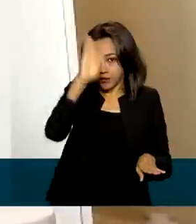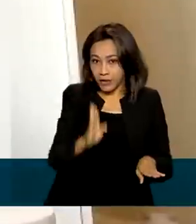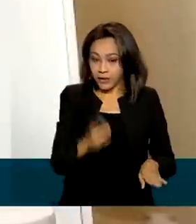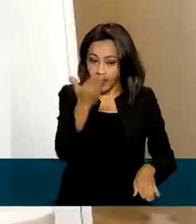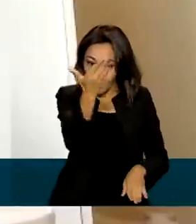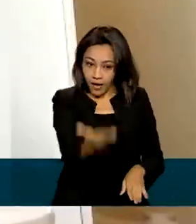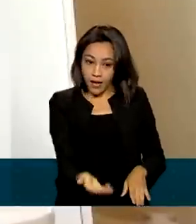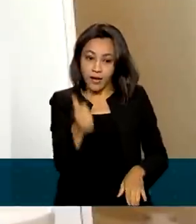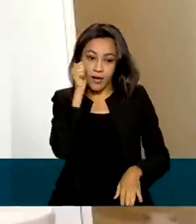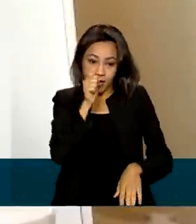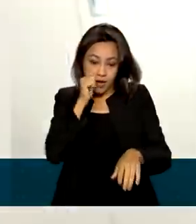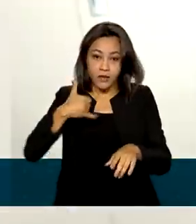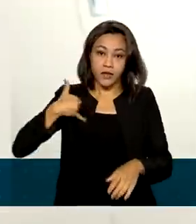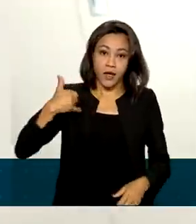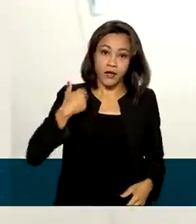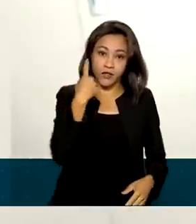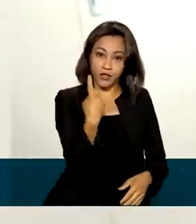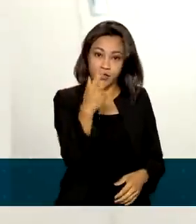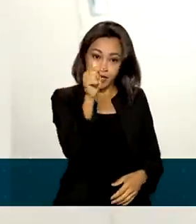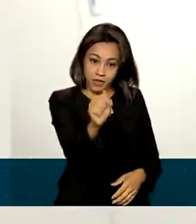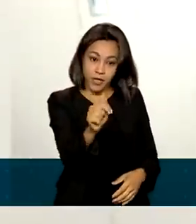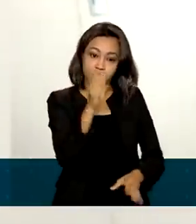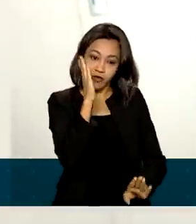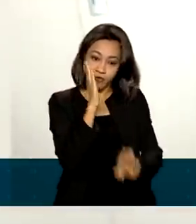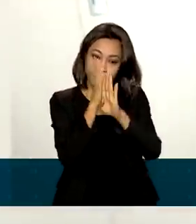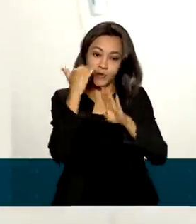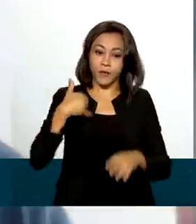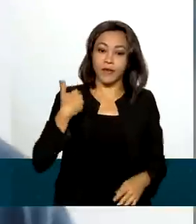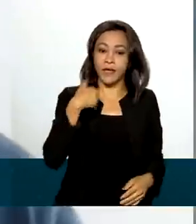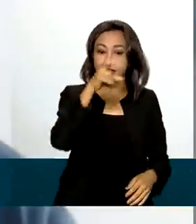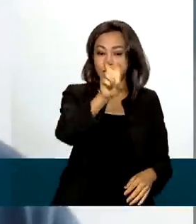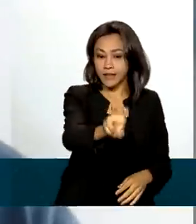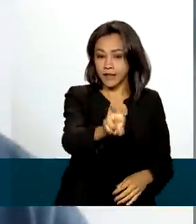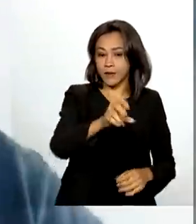Eduarda, que tem 17 anos, foi diagnosticada aos 5.